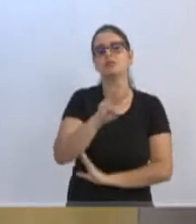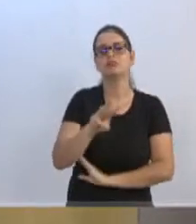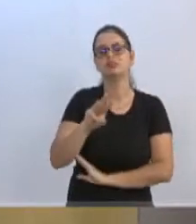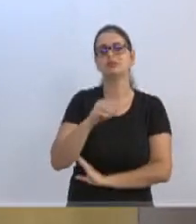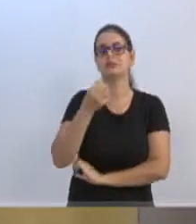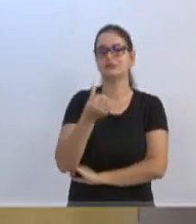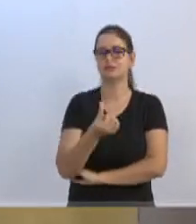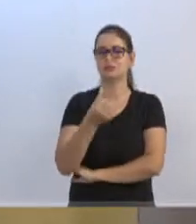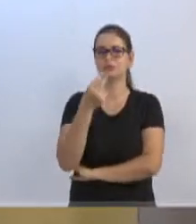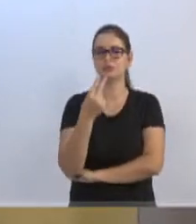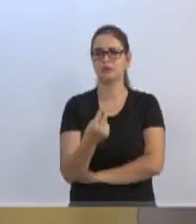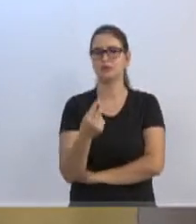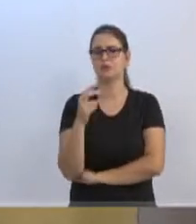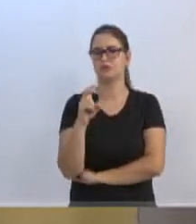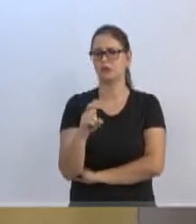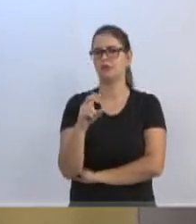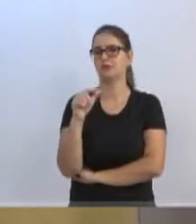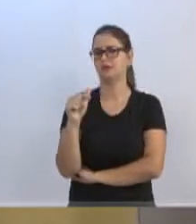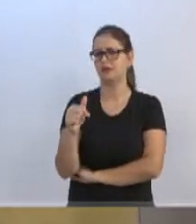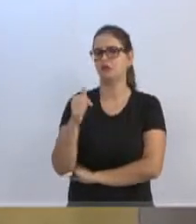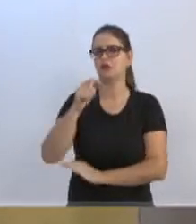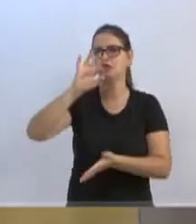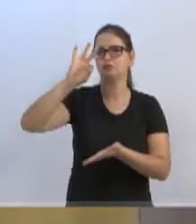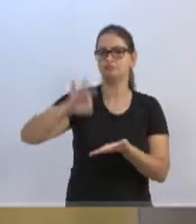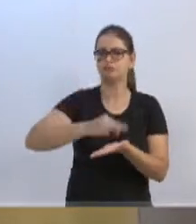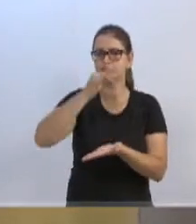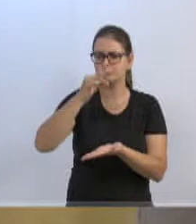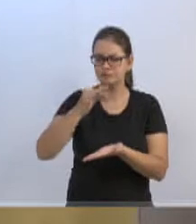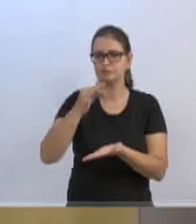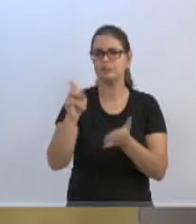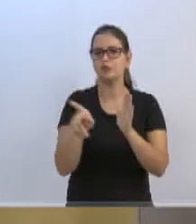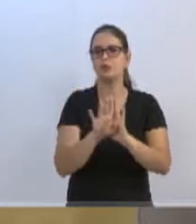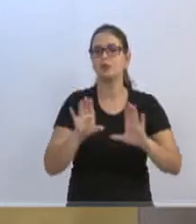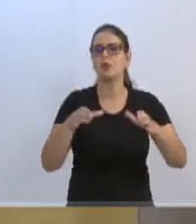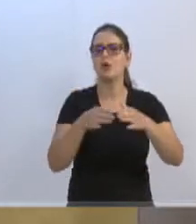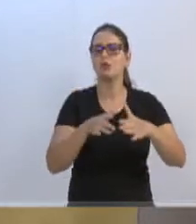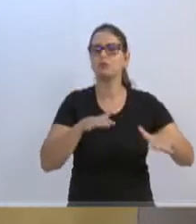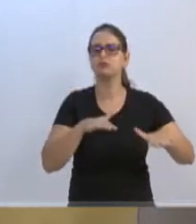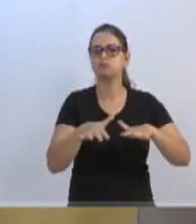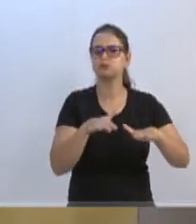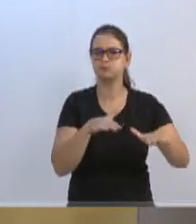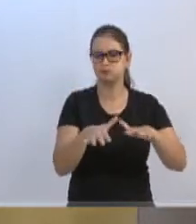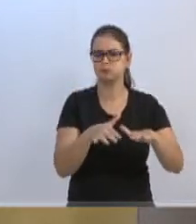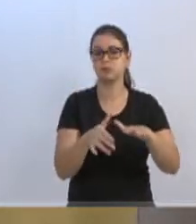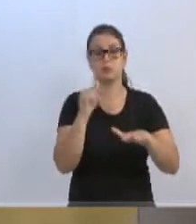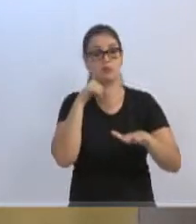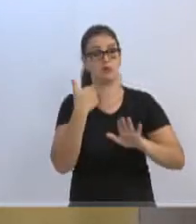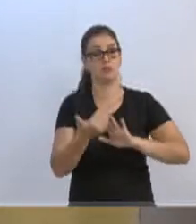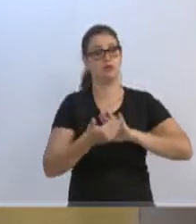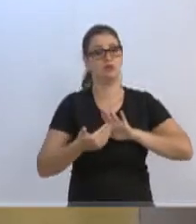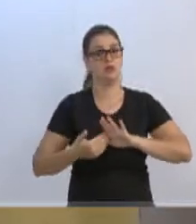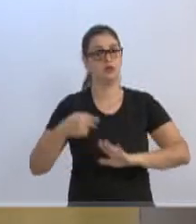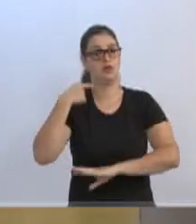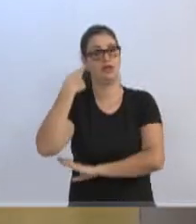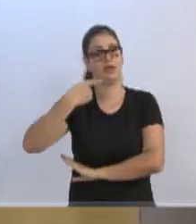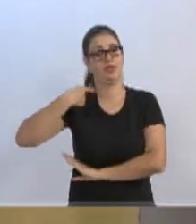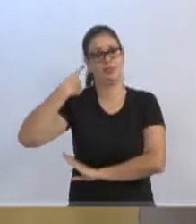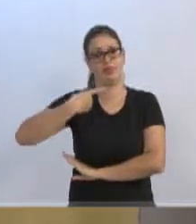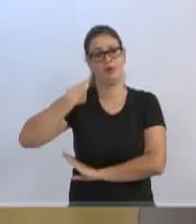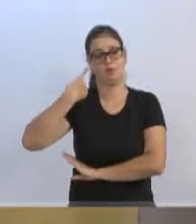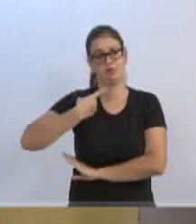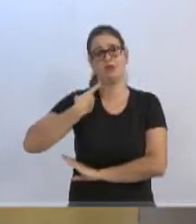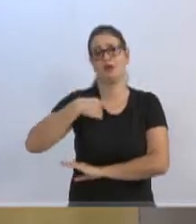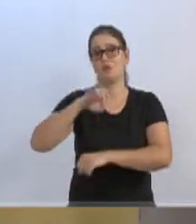.257 assinaturas, da mobilização, certo? Para nós tirarmos os deputados federais de